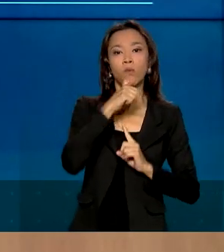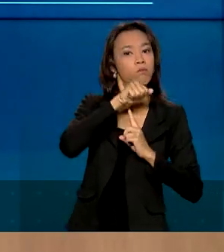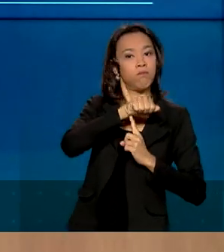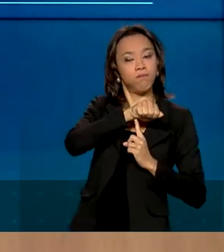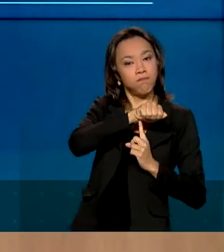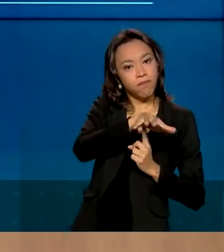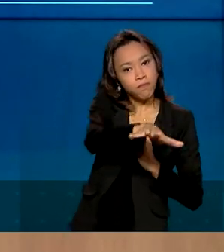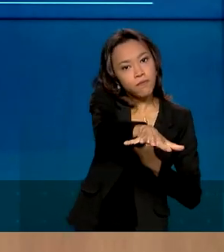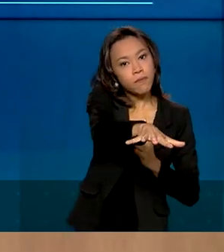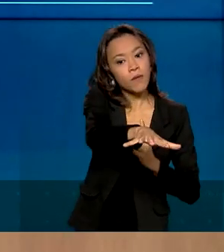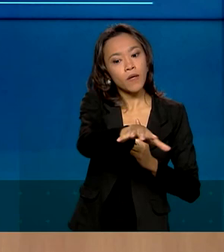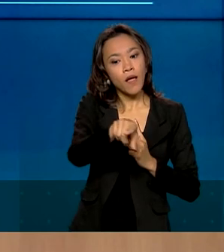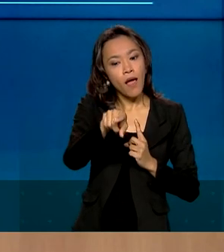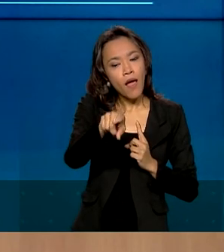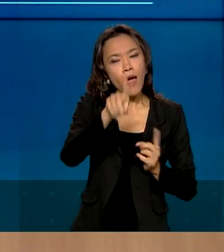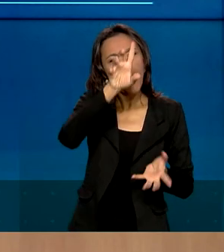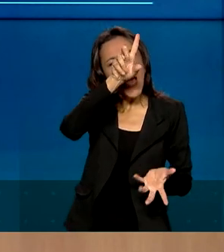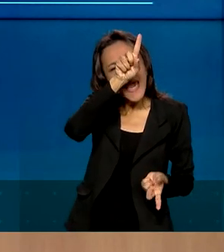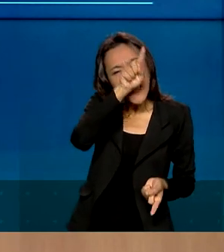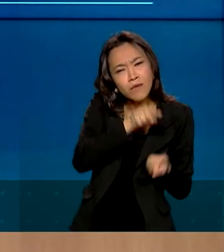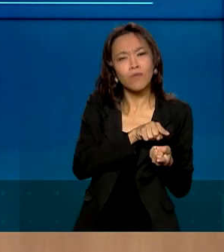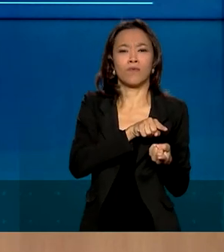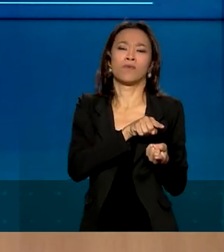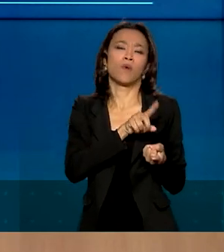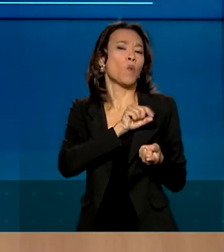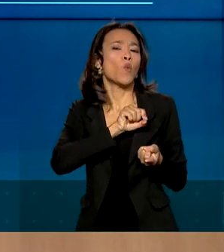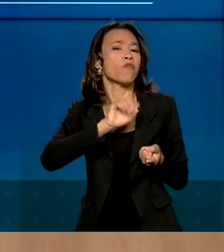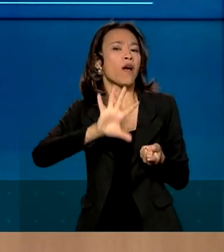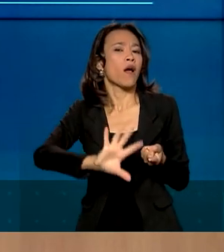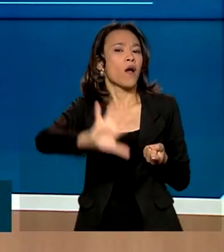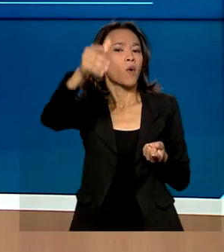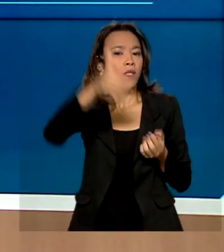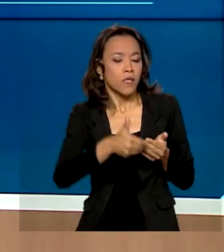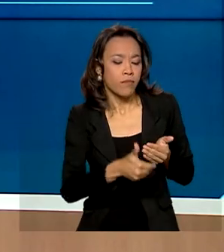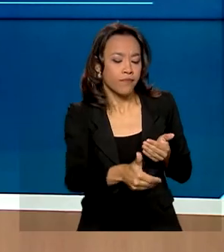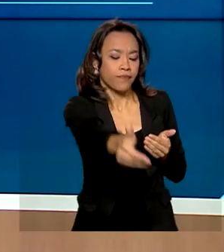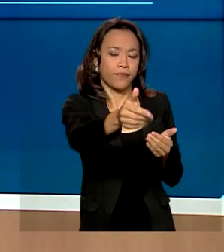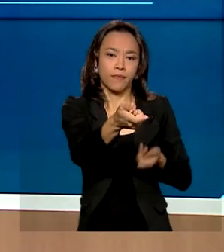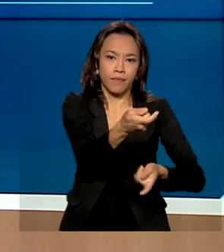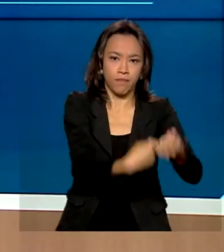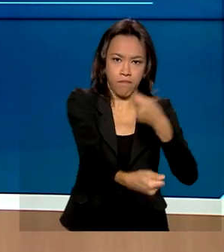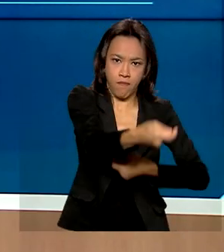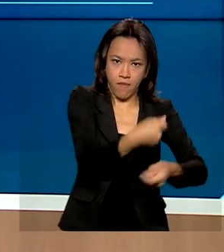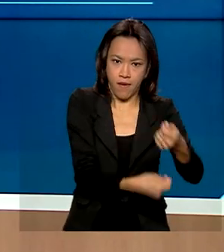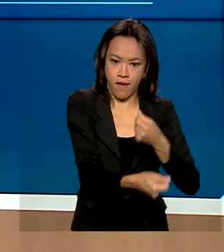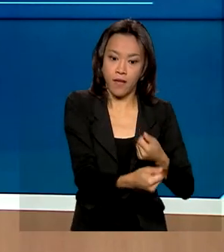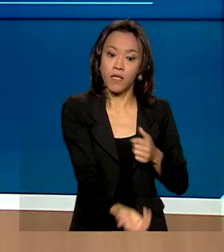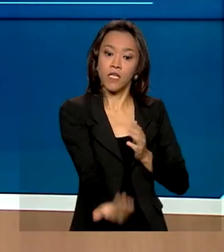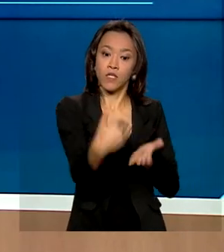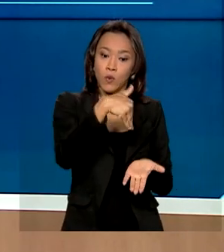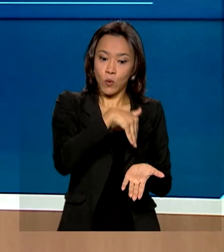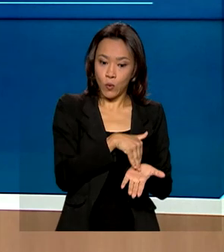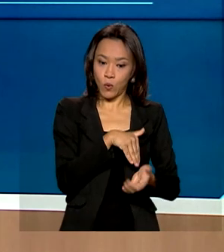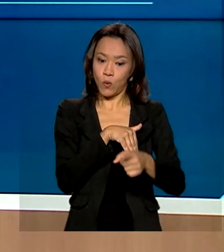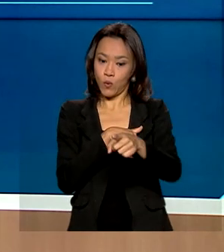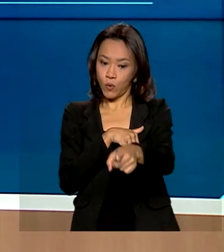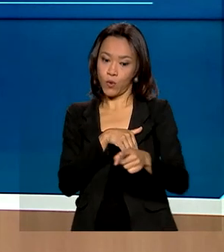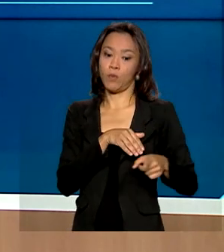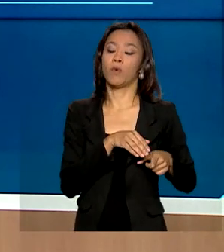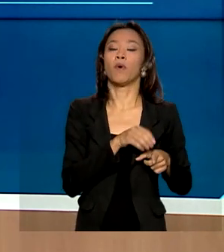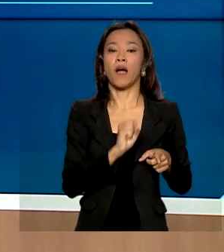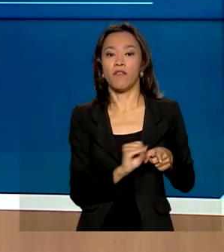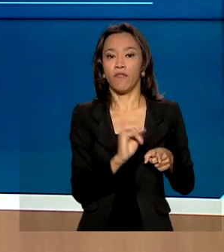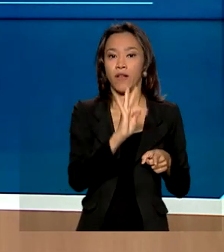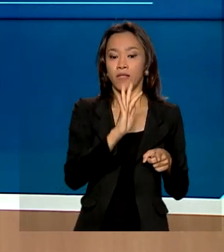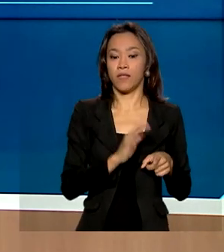todos sabemos, é uma síntese, é uma compilação das expectativas do mercado. E nesse último nós temos, então, uma expectativa de inflação para este